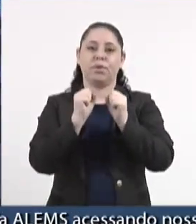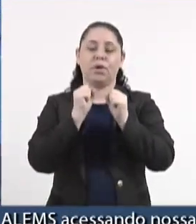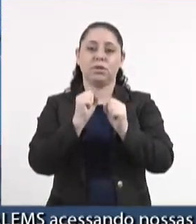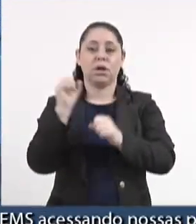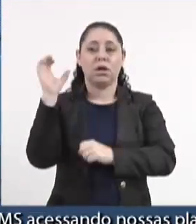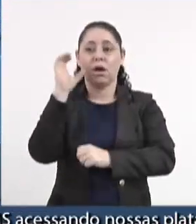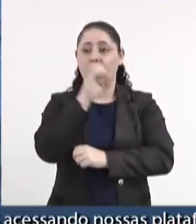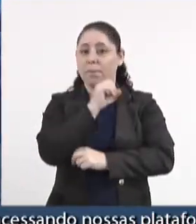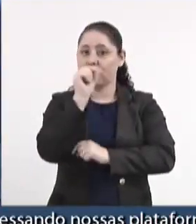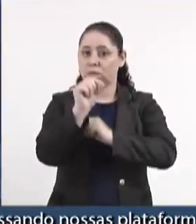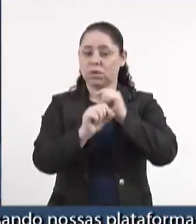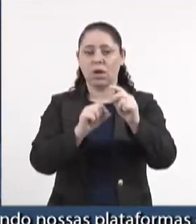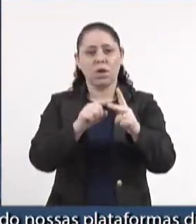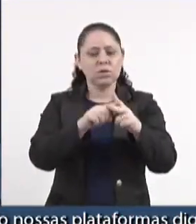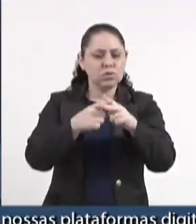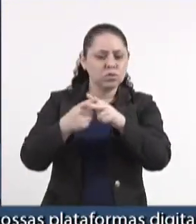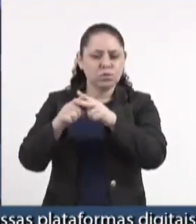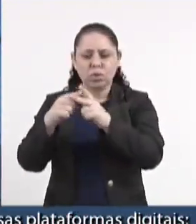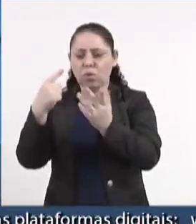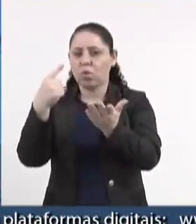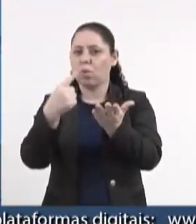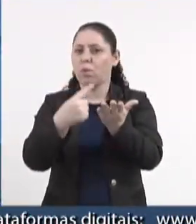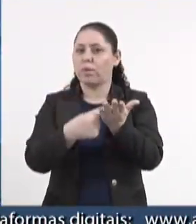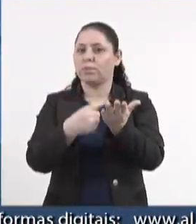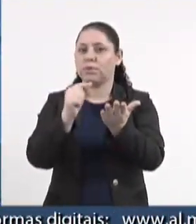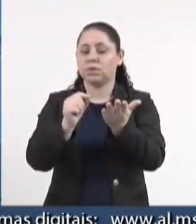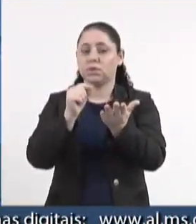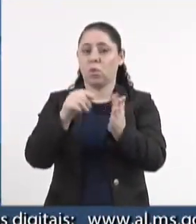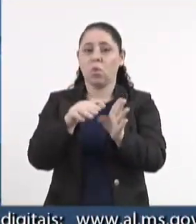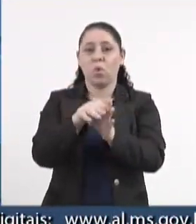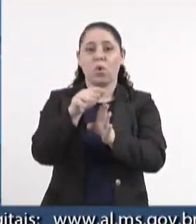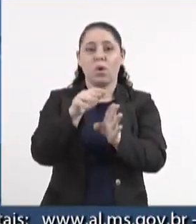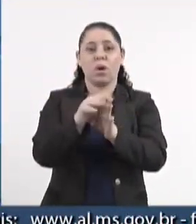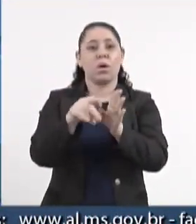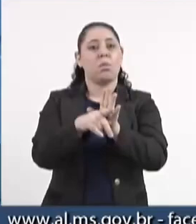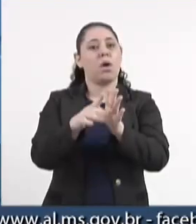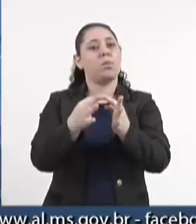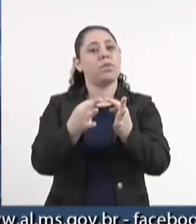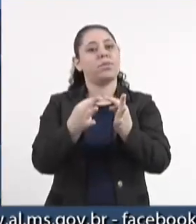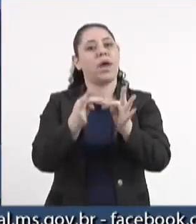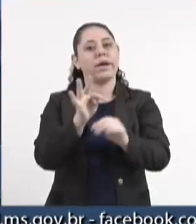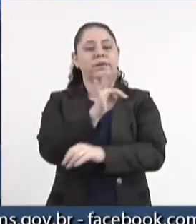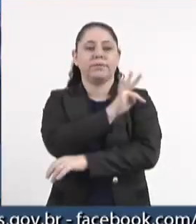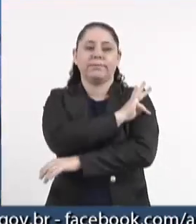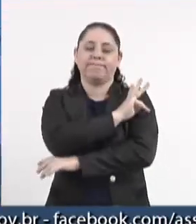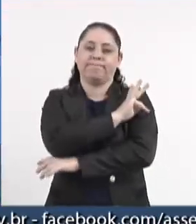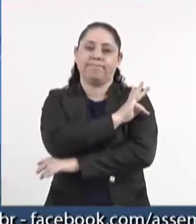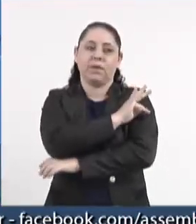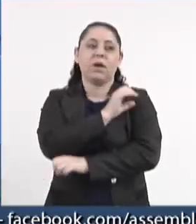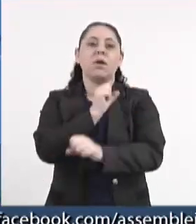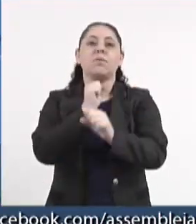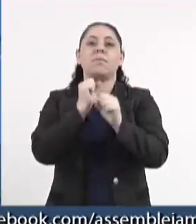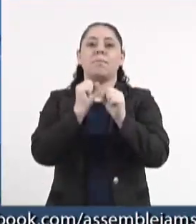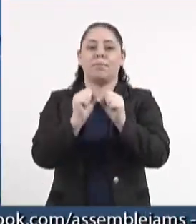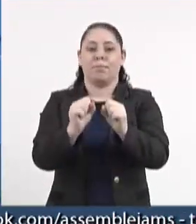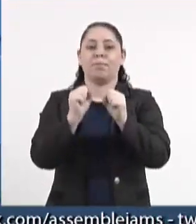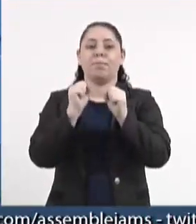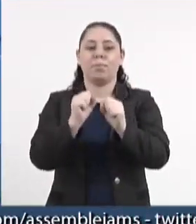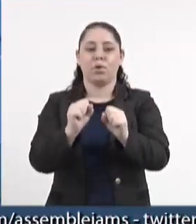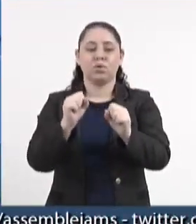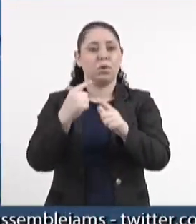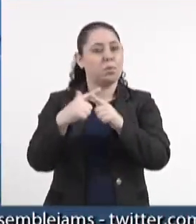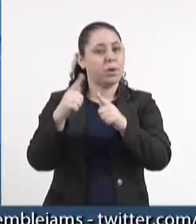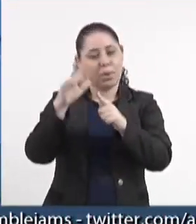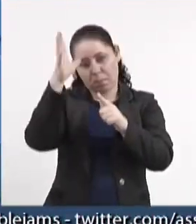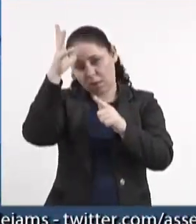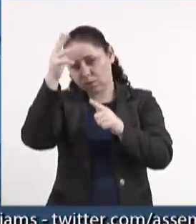o mais rápido possível, cumprindo as orientações técnicas que possam ser sanada